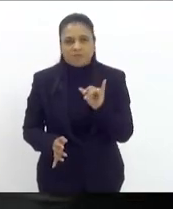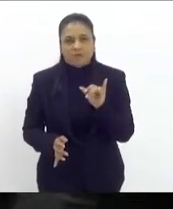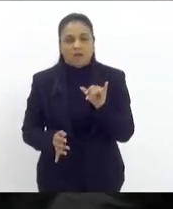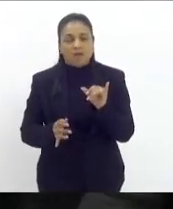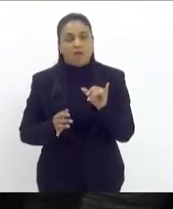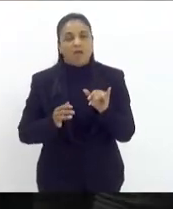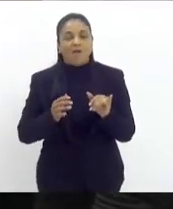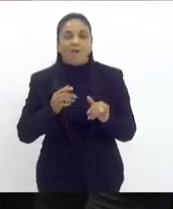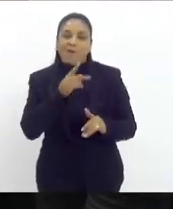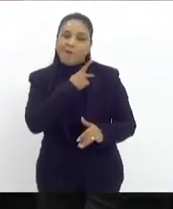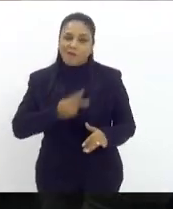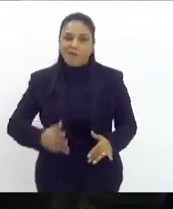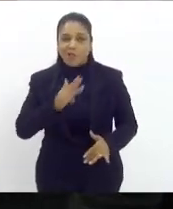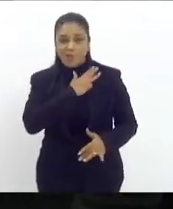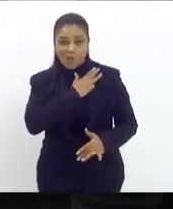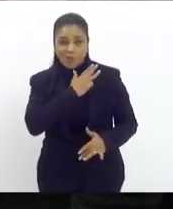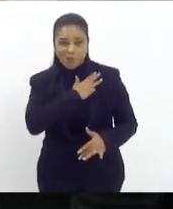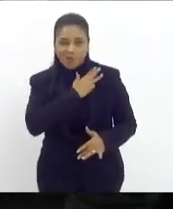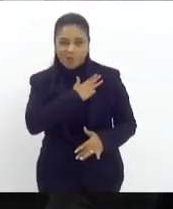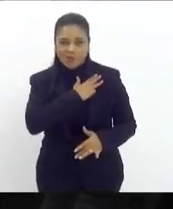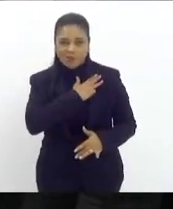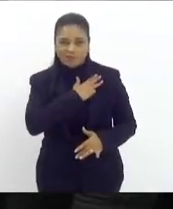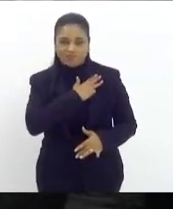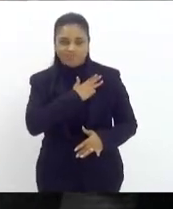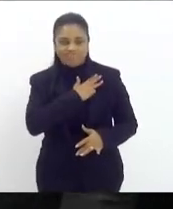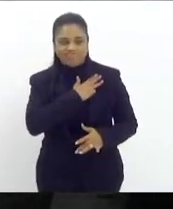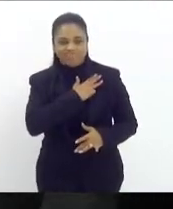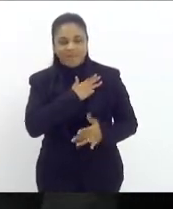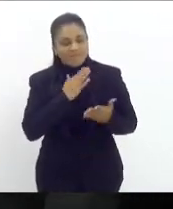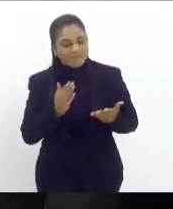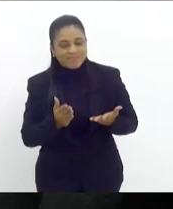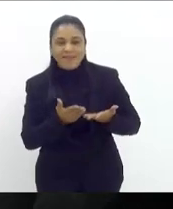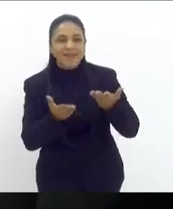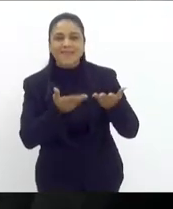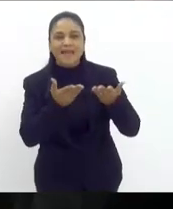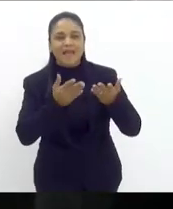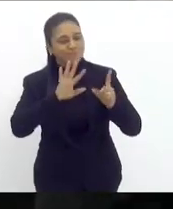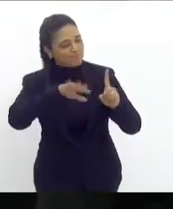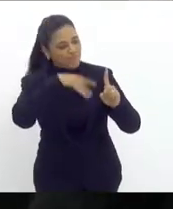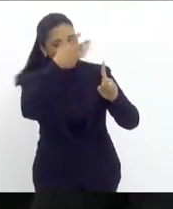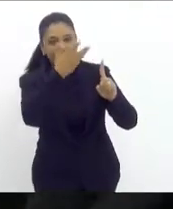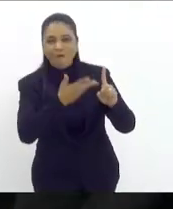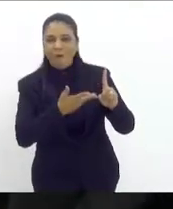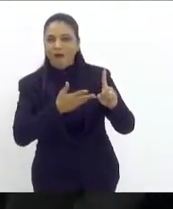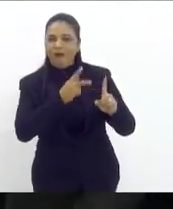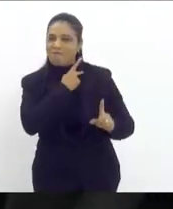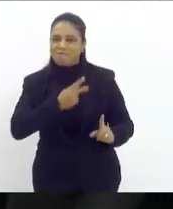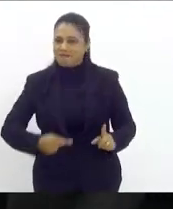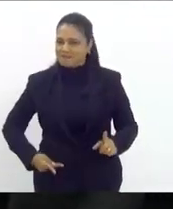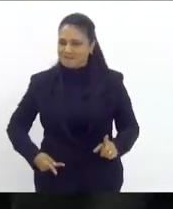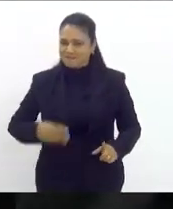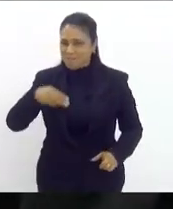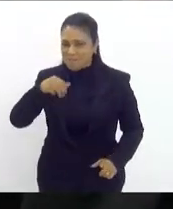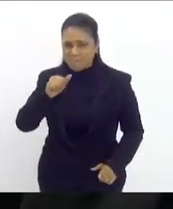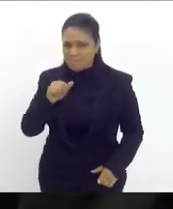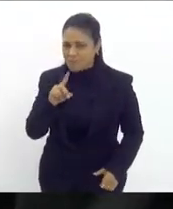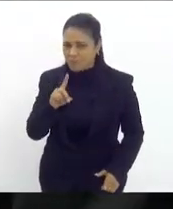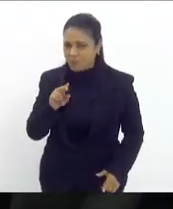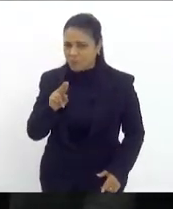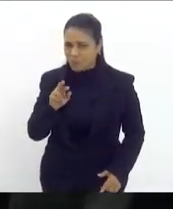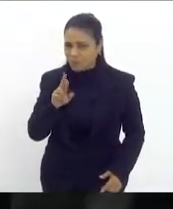Lula errou em tratar com toda a pompa e circunstância o presidente Maduro não se